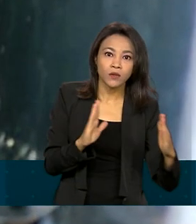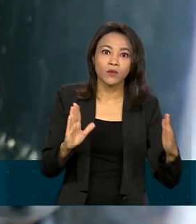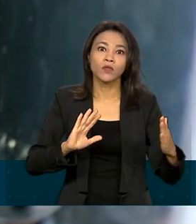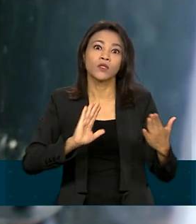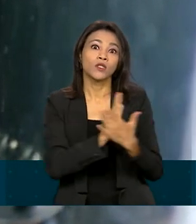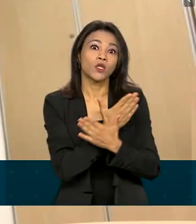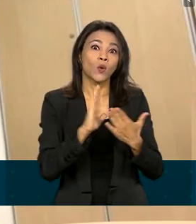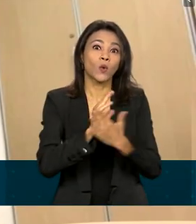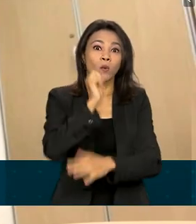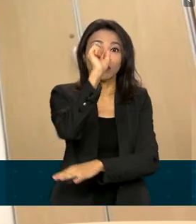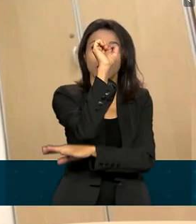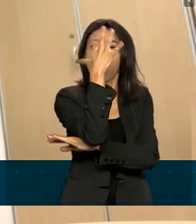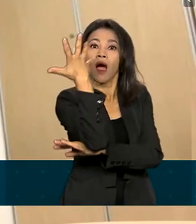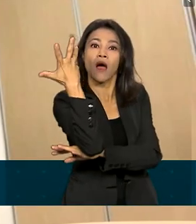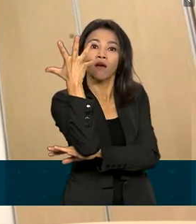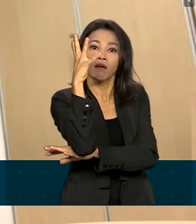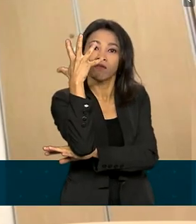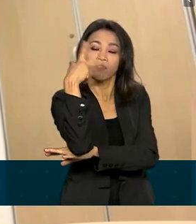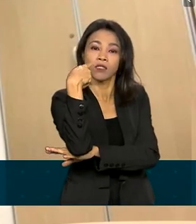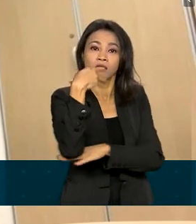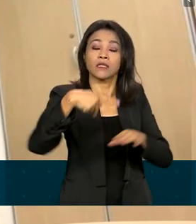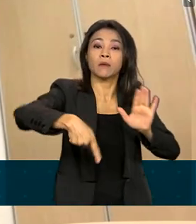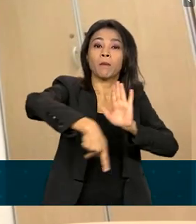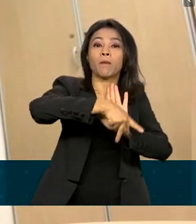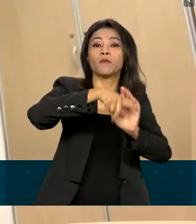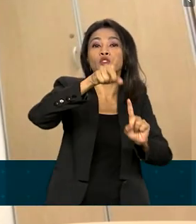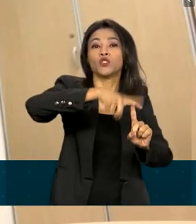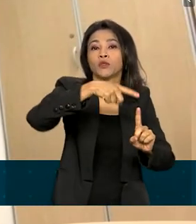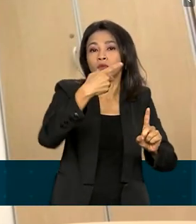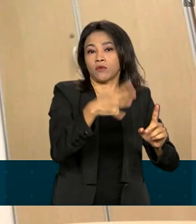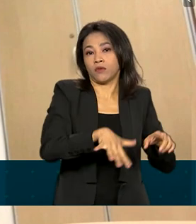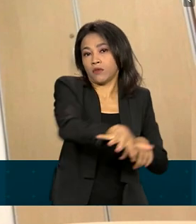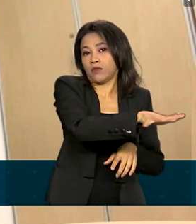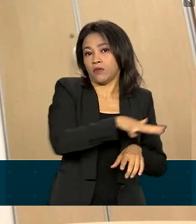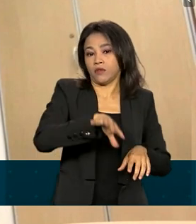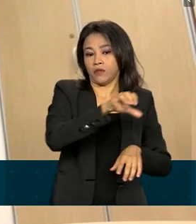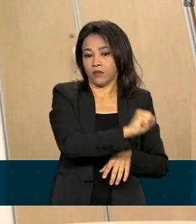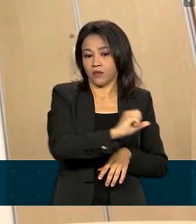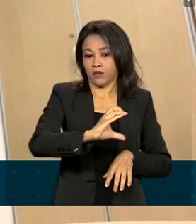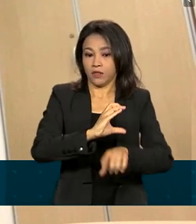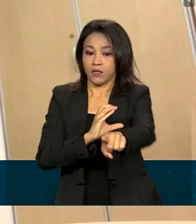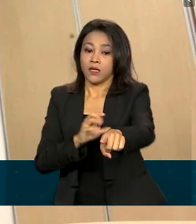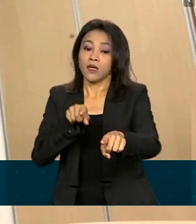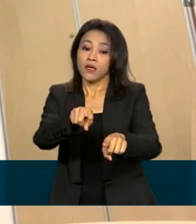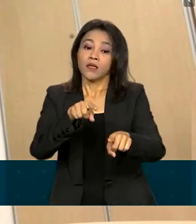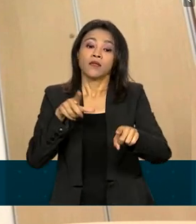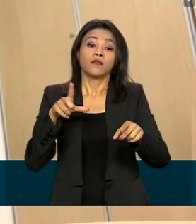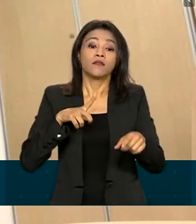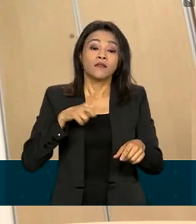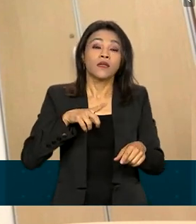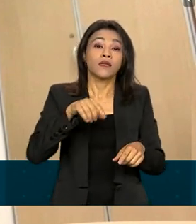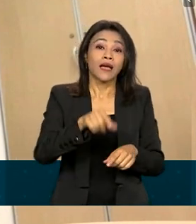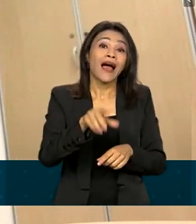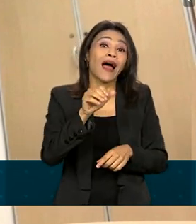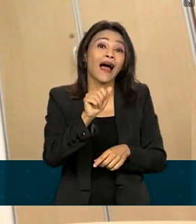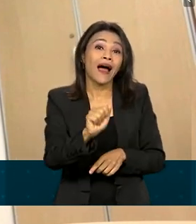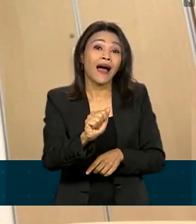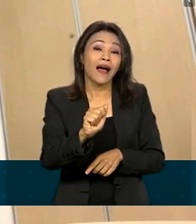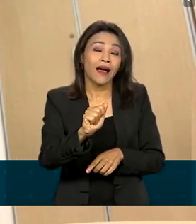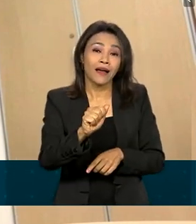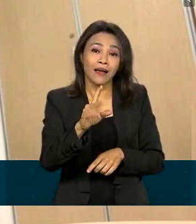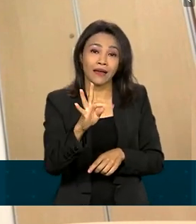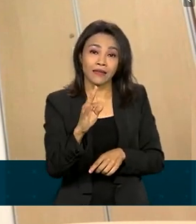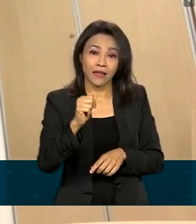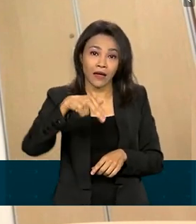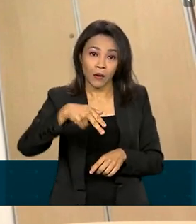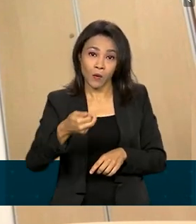espécies de bambu. A grande preocupação é esse aumento na população de roedores silvestres, associado à floração da taquara que aconteceu aqui no estado.